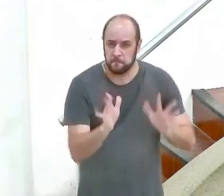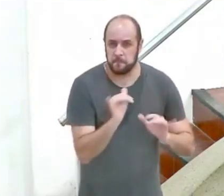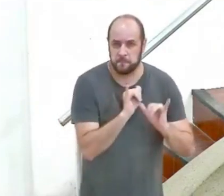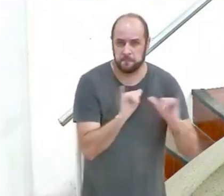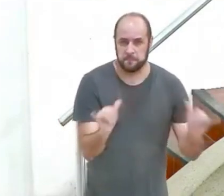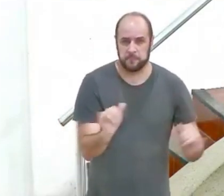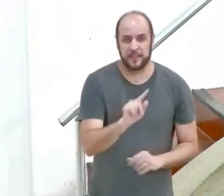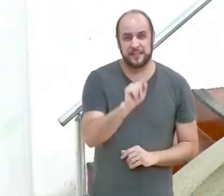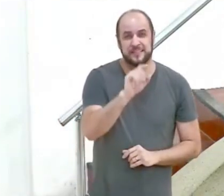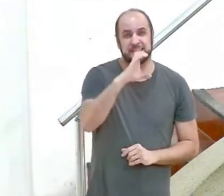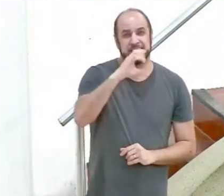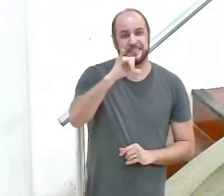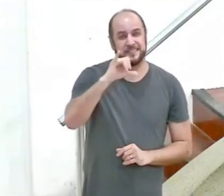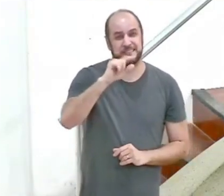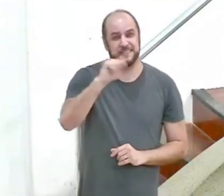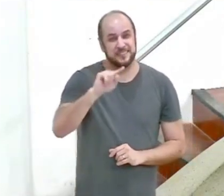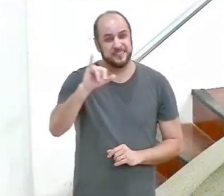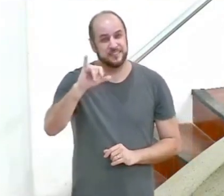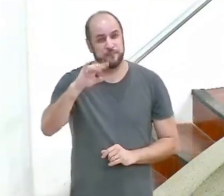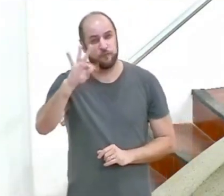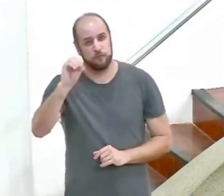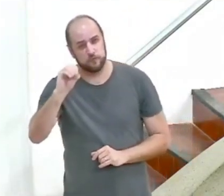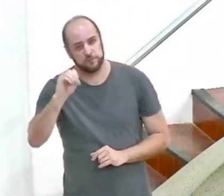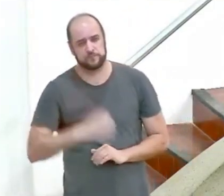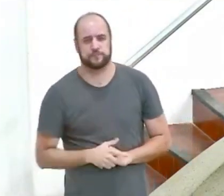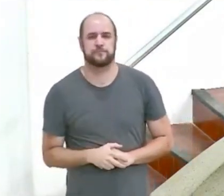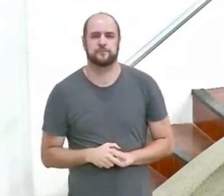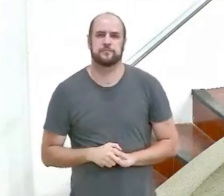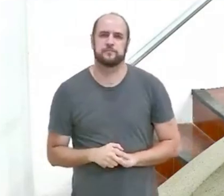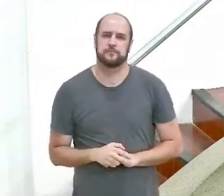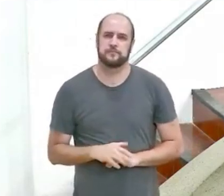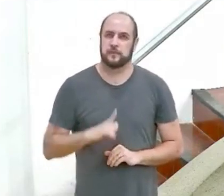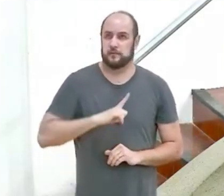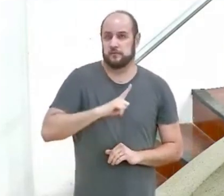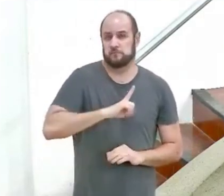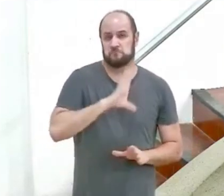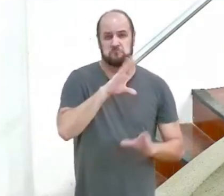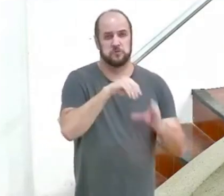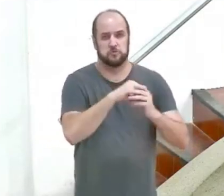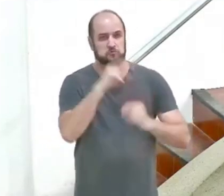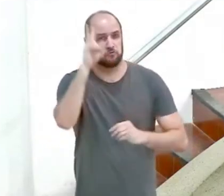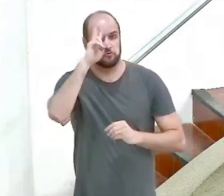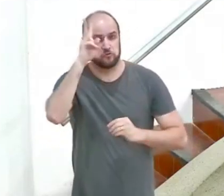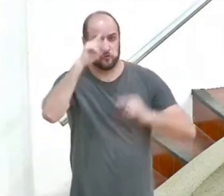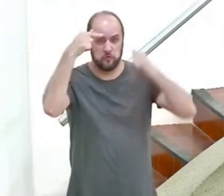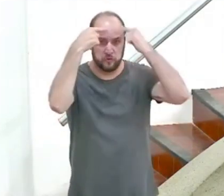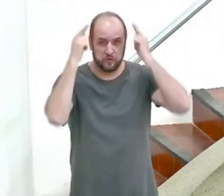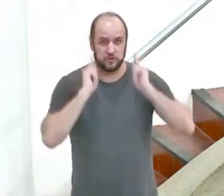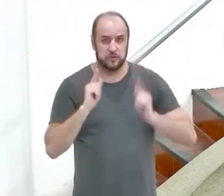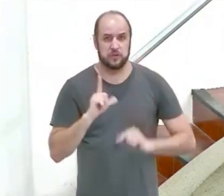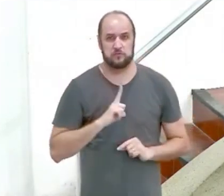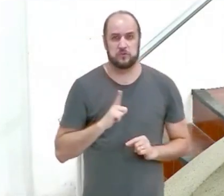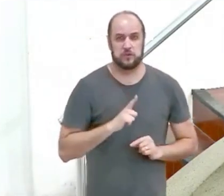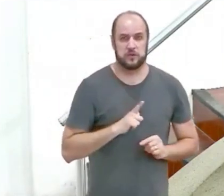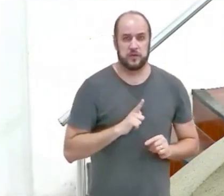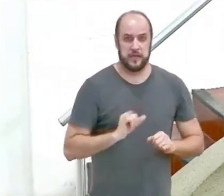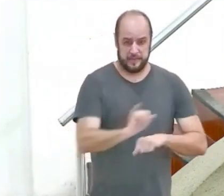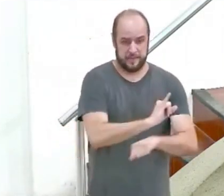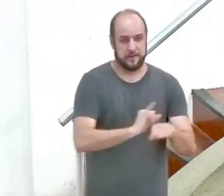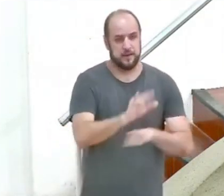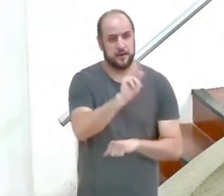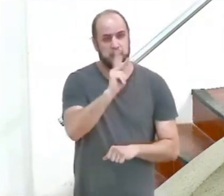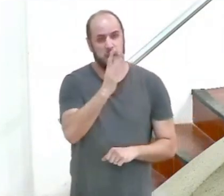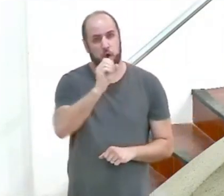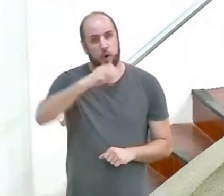Sísifo Sísifo é um personagem da mitologia grega ele é retratado na Ilíada de Homero como